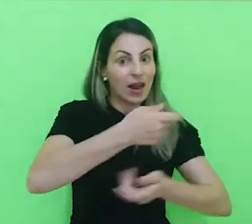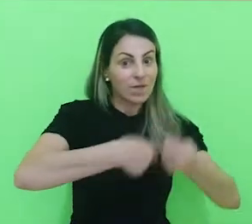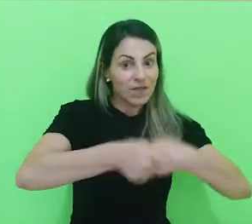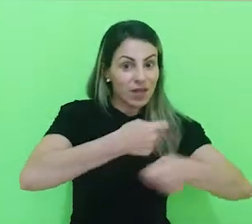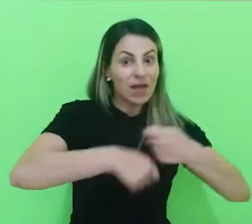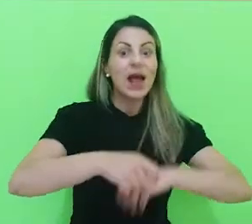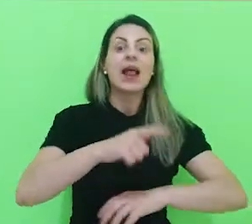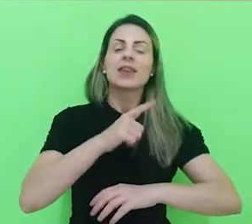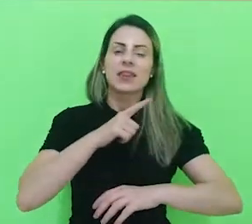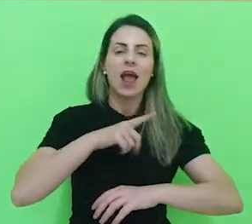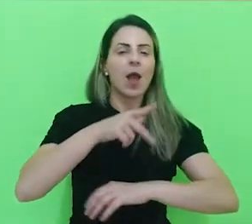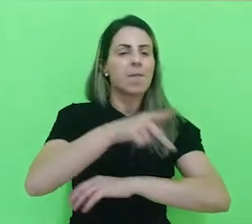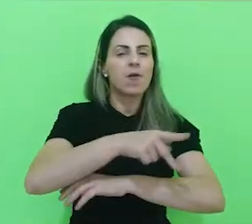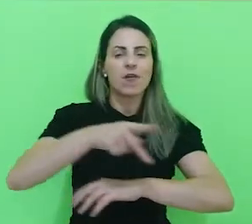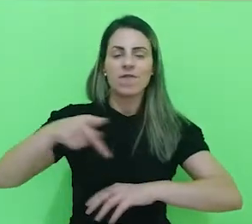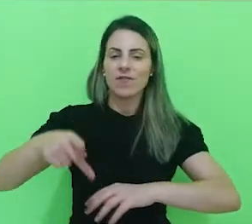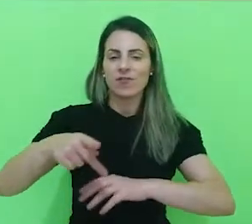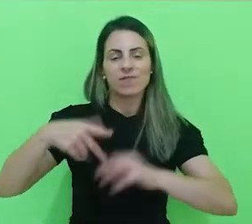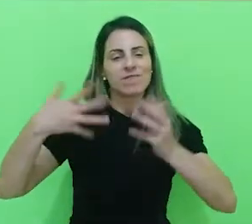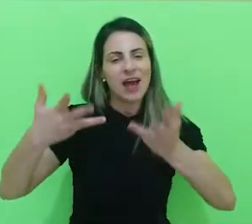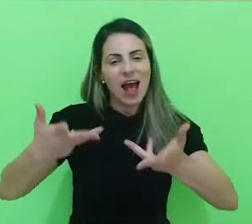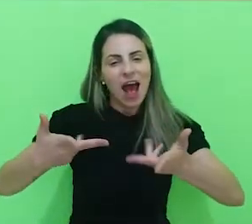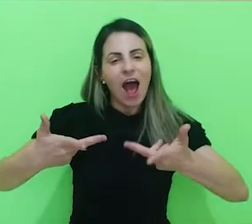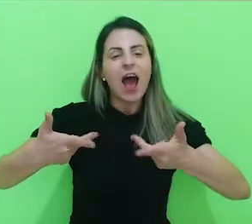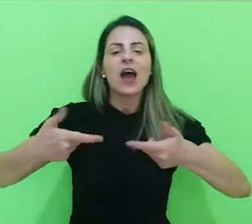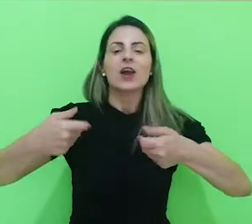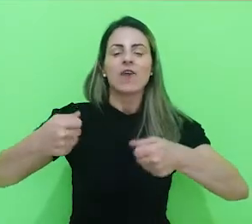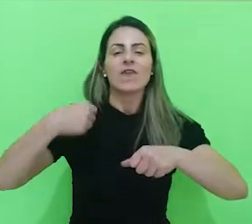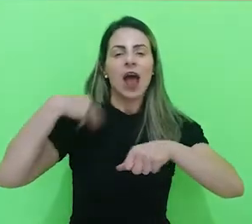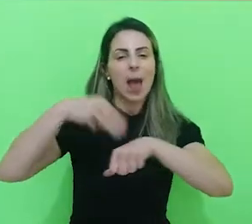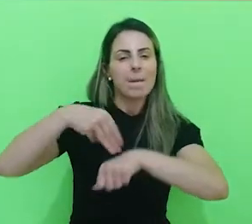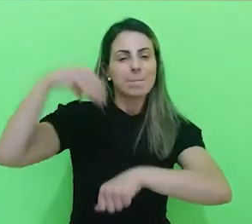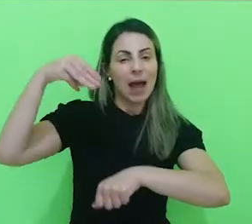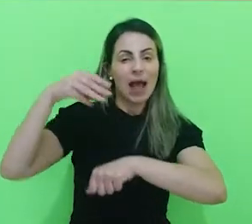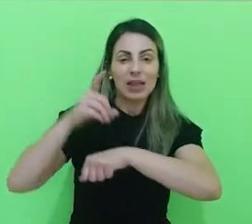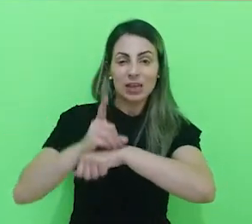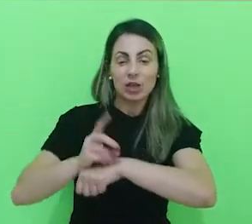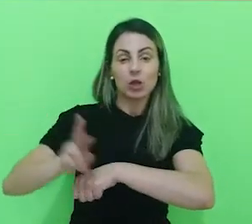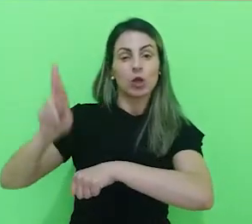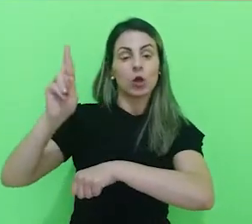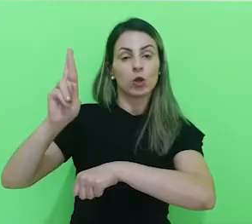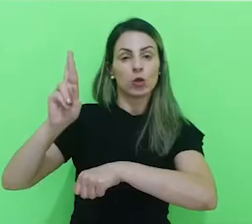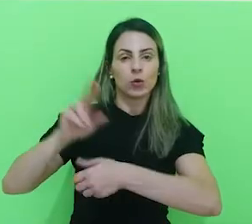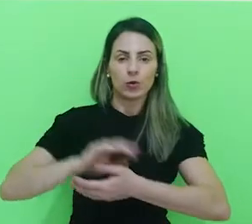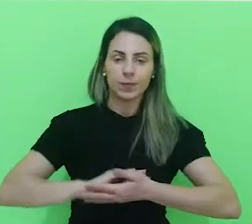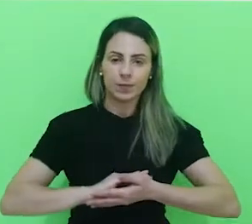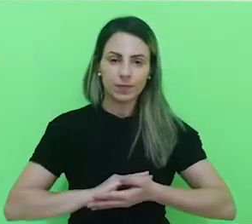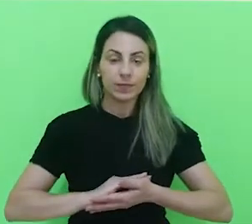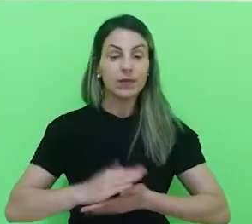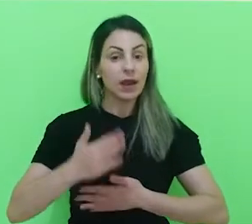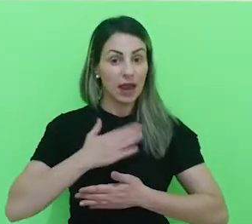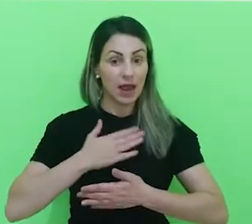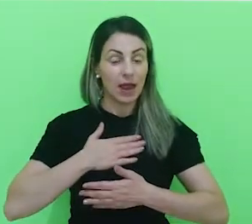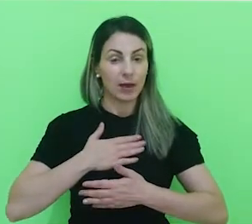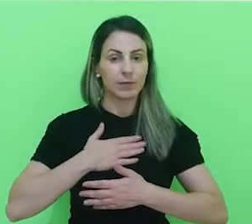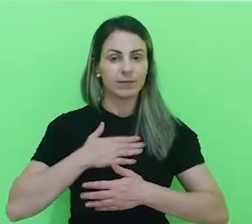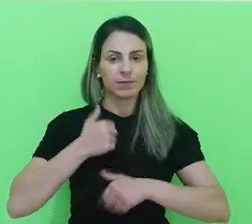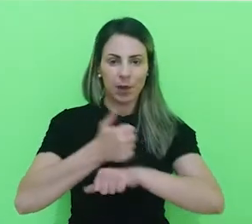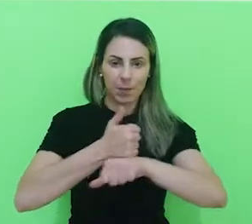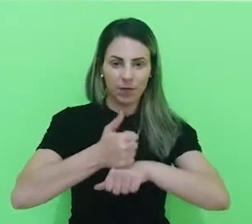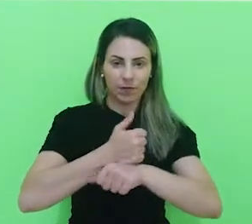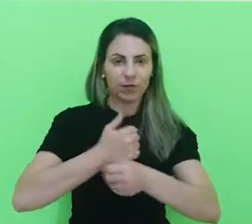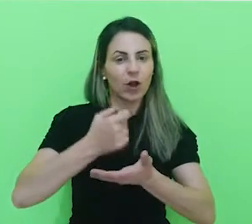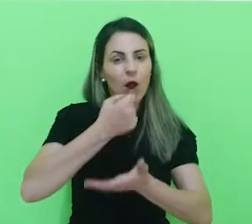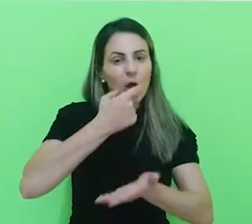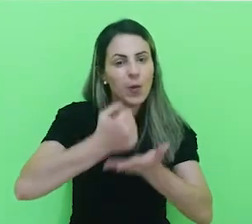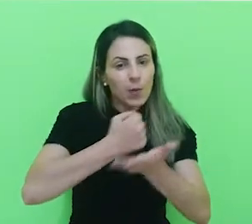professores exemplares, professores realmente mestres, doutores, pós-doc, né? Eu sou farmacêutica e a profissão